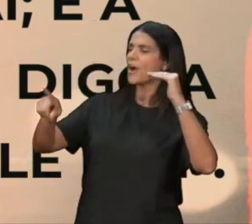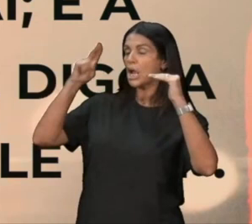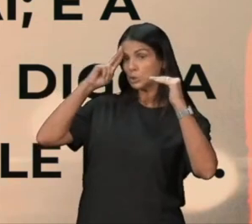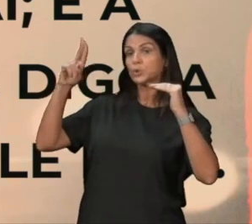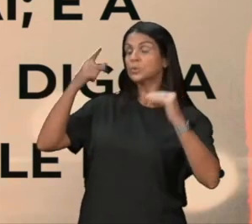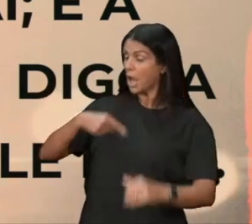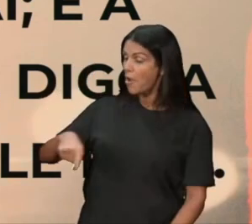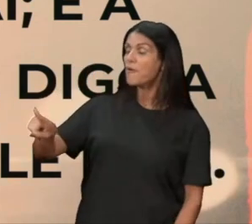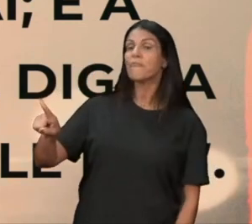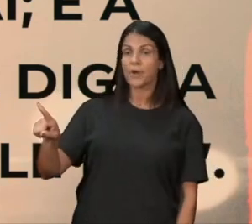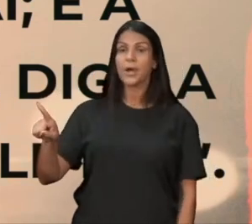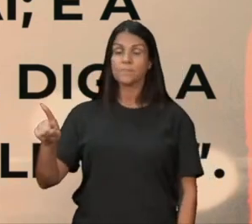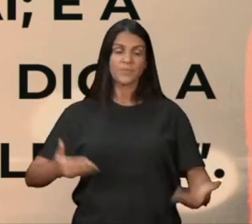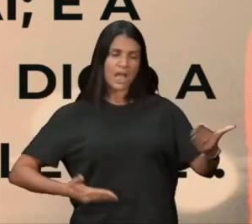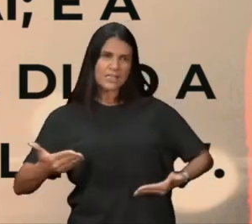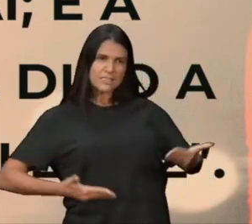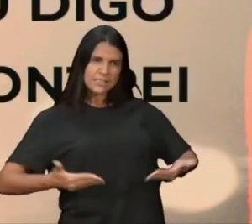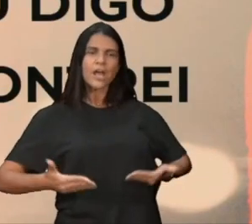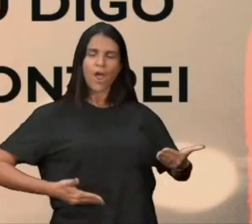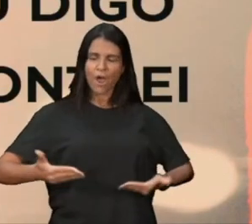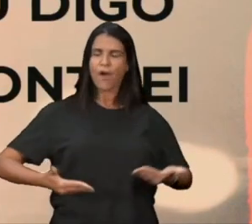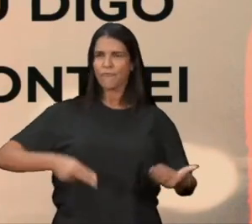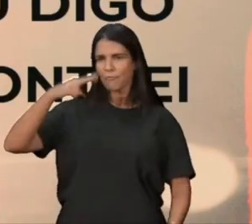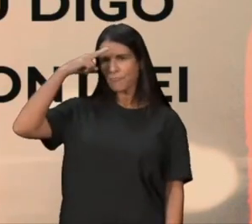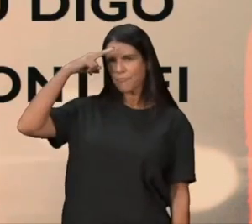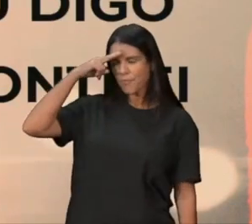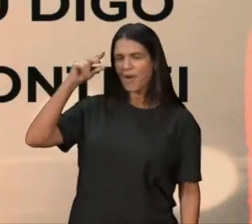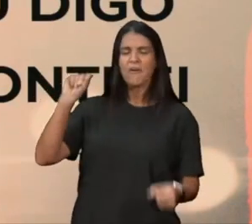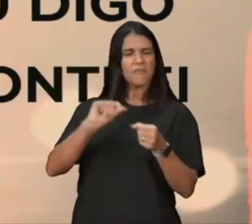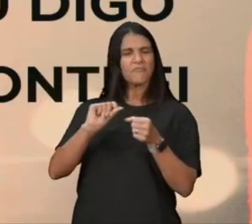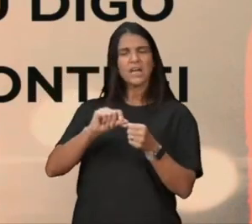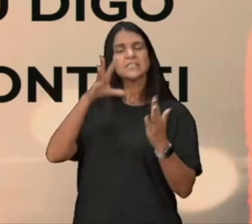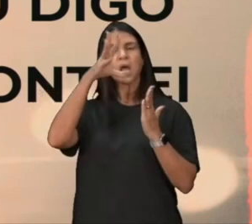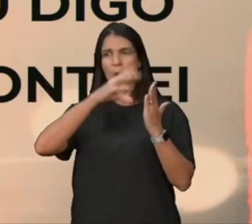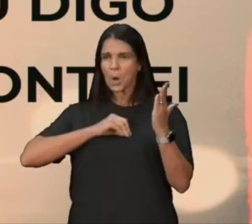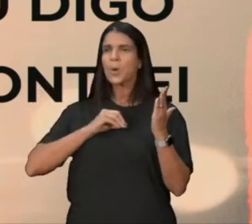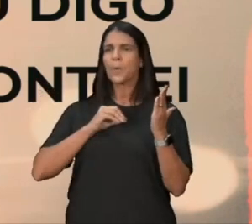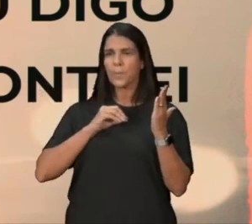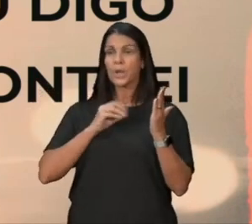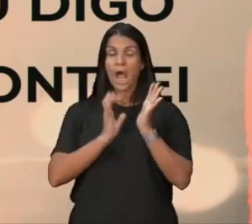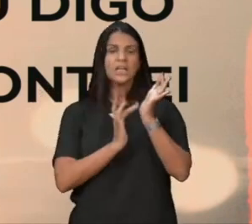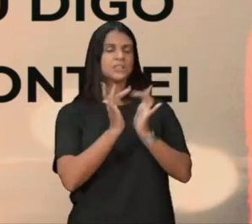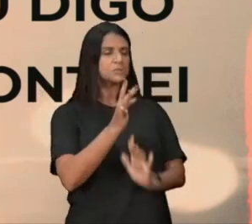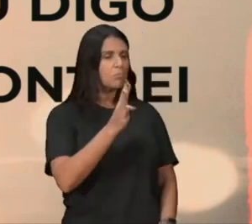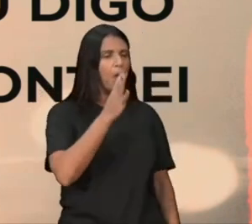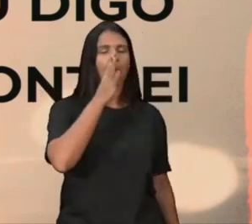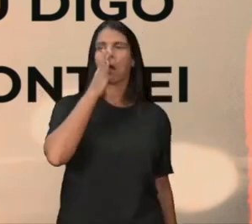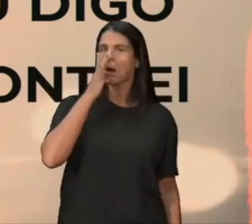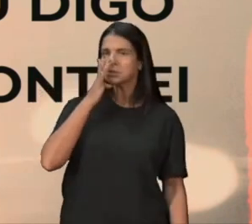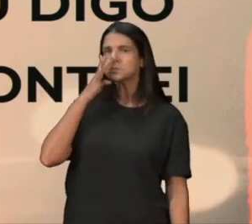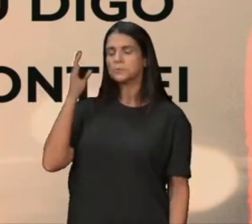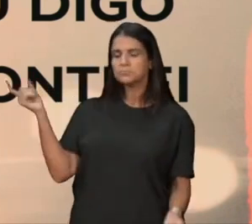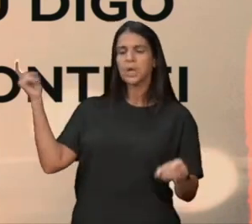vem, digo ao meu servo, faça isso, e ele faz, ao ouvir isso, Jesus admirou-se dele, e voltando-se para a multidão,